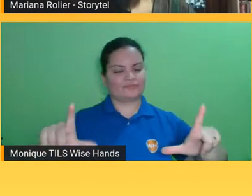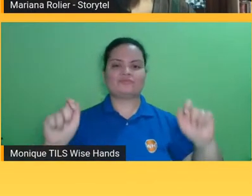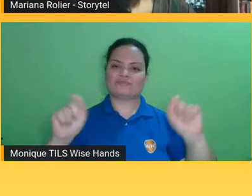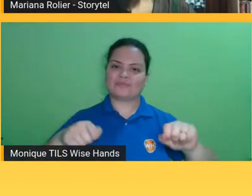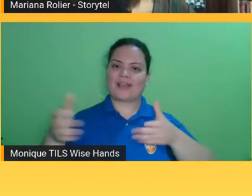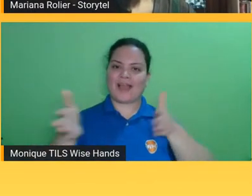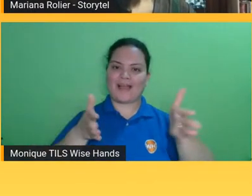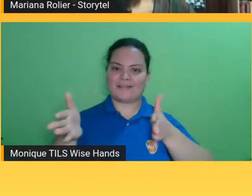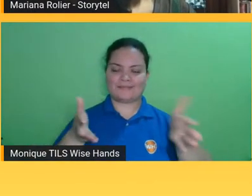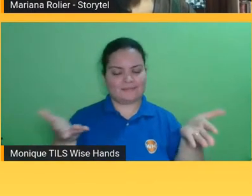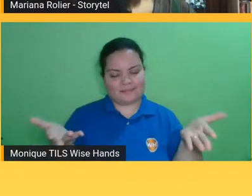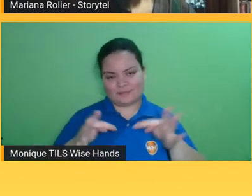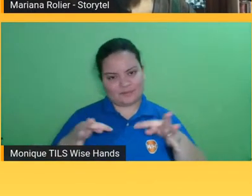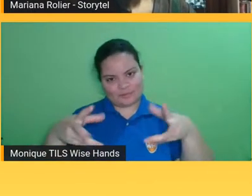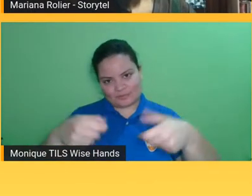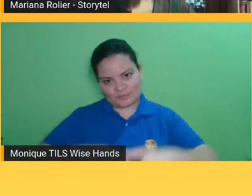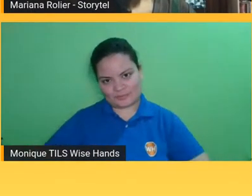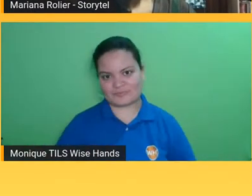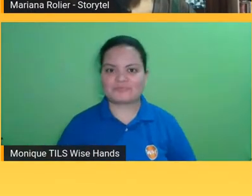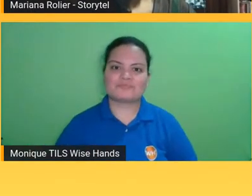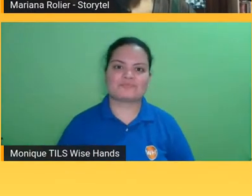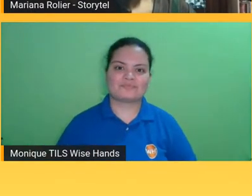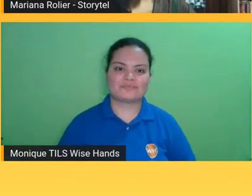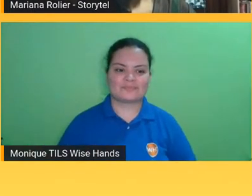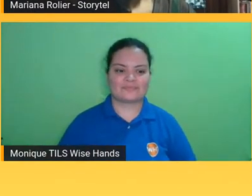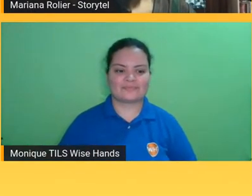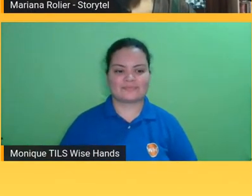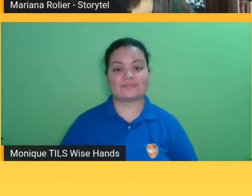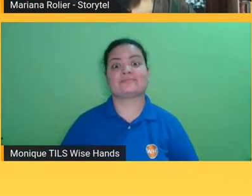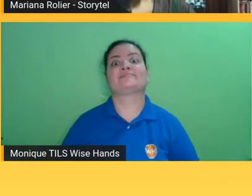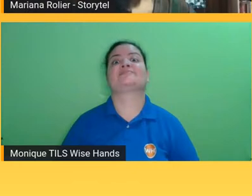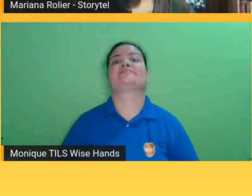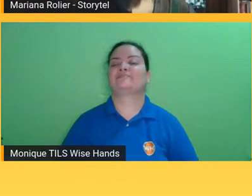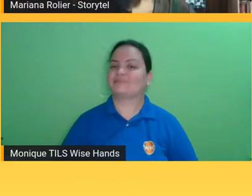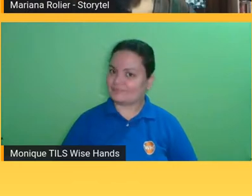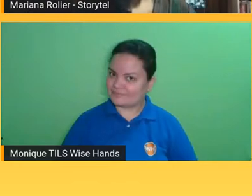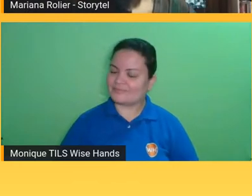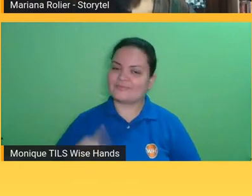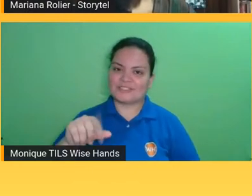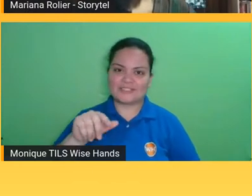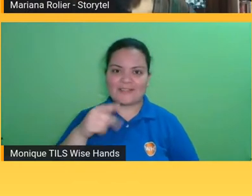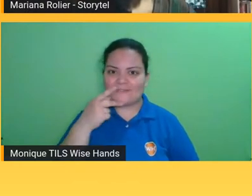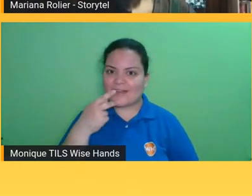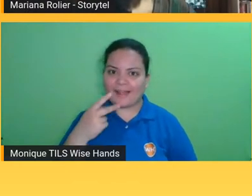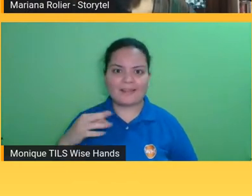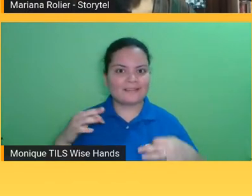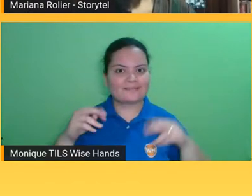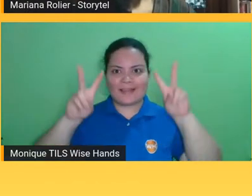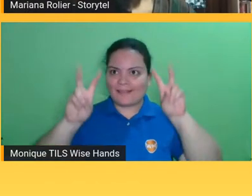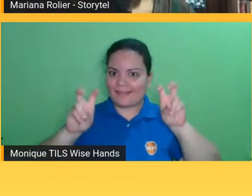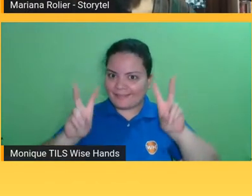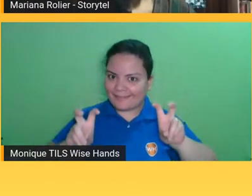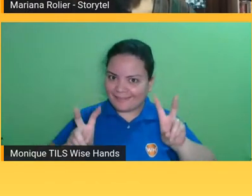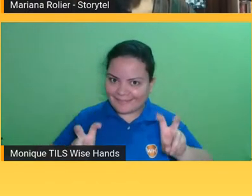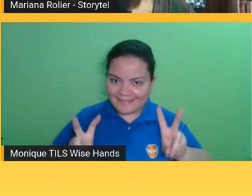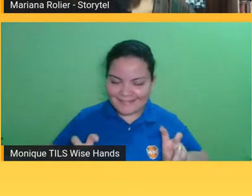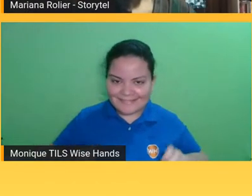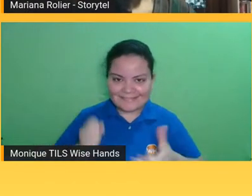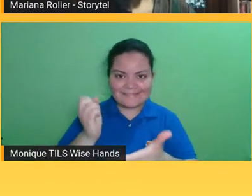está falando tanto do SL Books mas talvez o pessoal não tenha conseguido